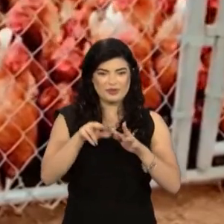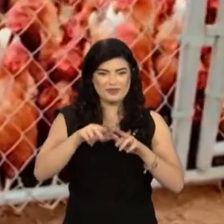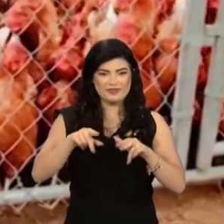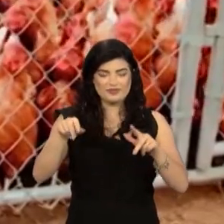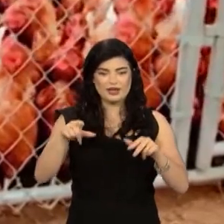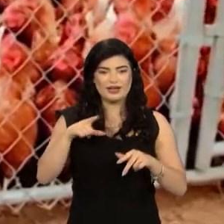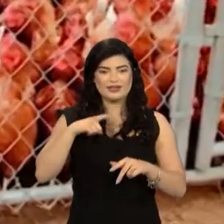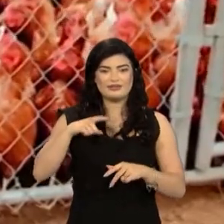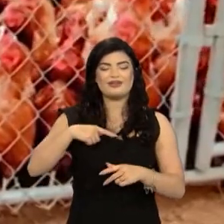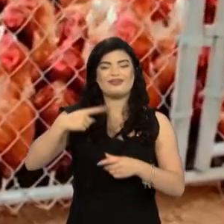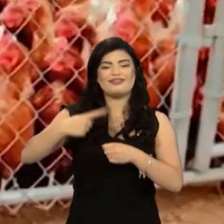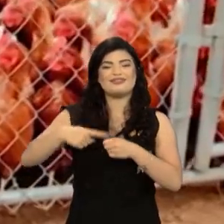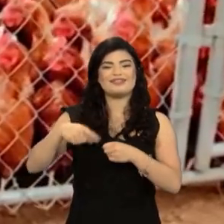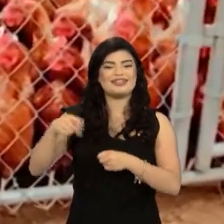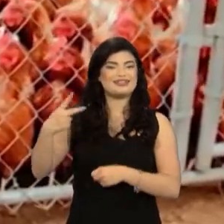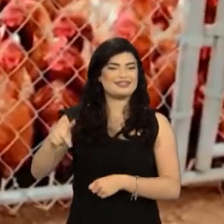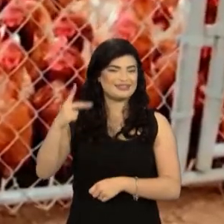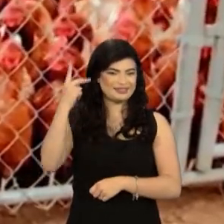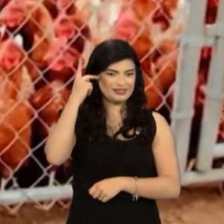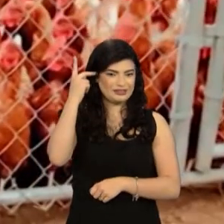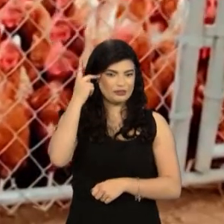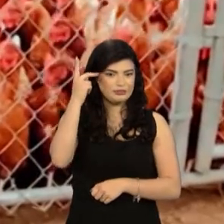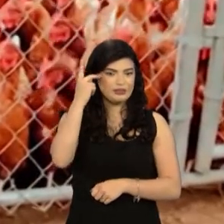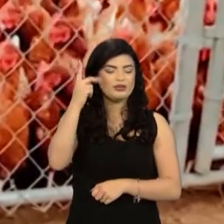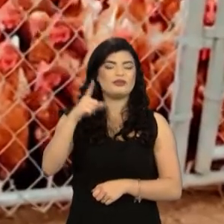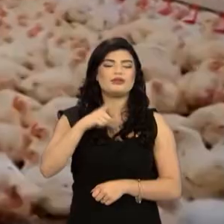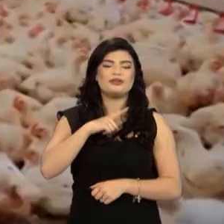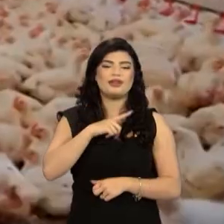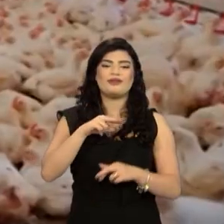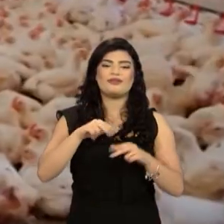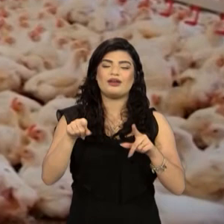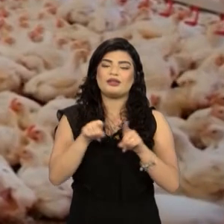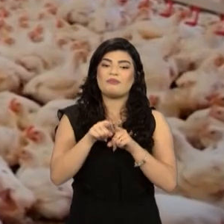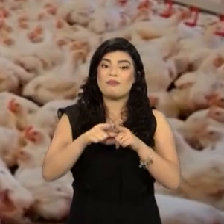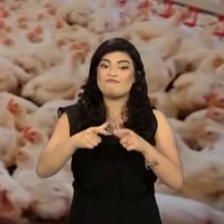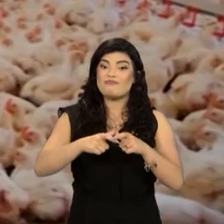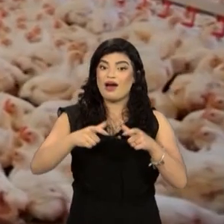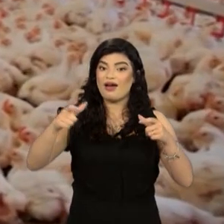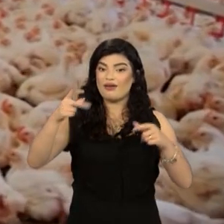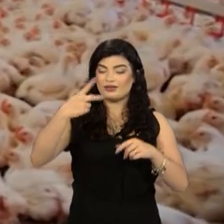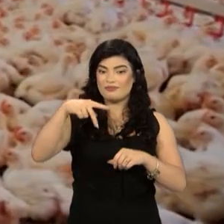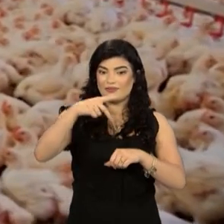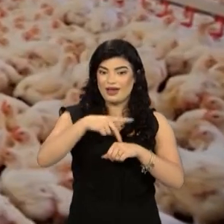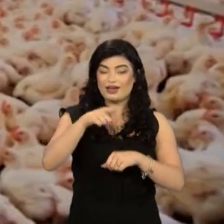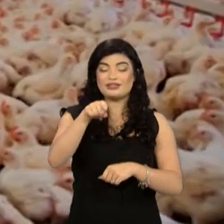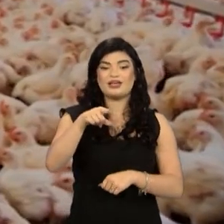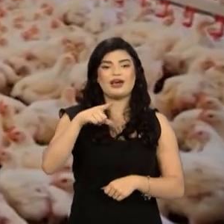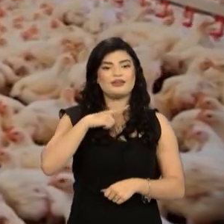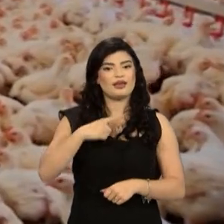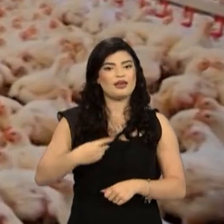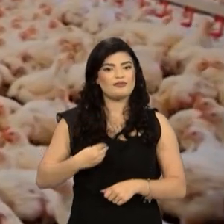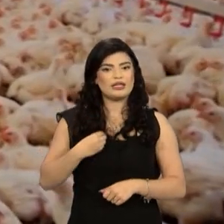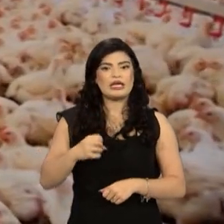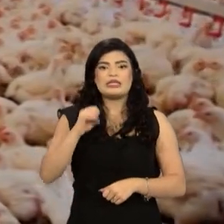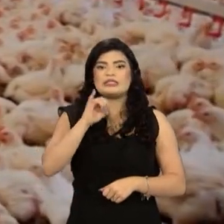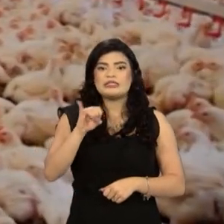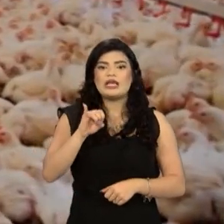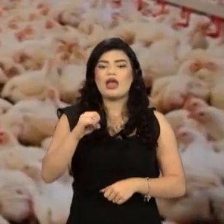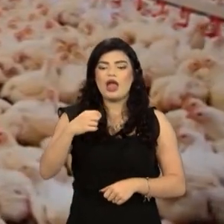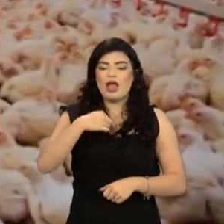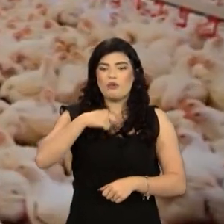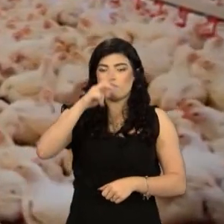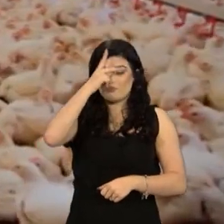fica no interior de São Paulo e que também é um dos maiores do país, tudo aquilo que não vai para a mesa do